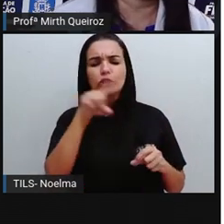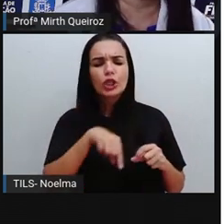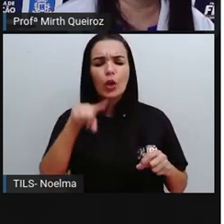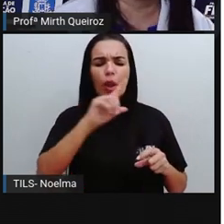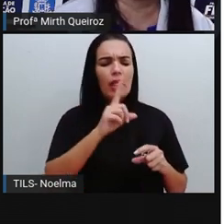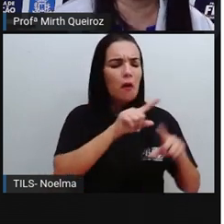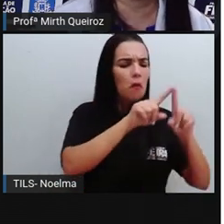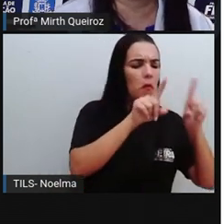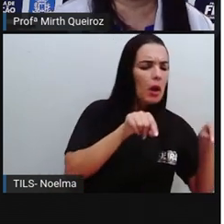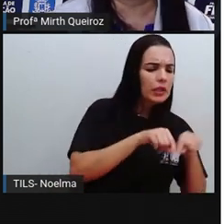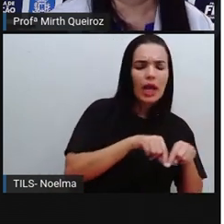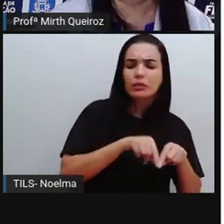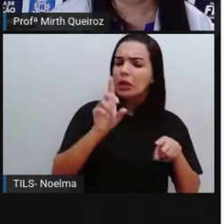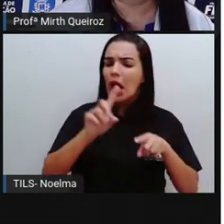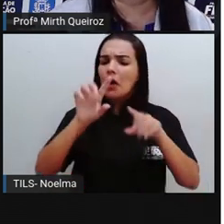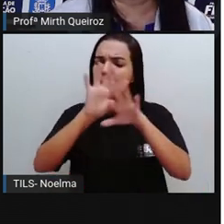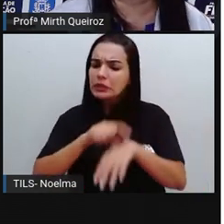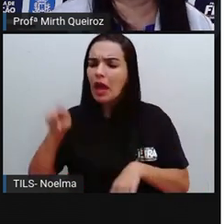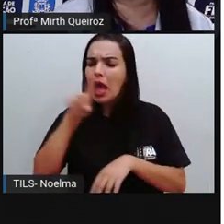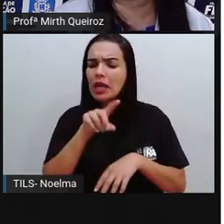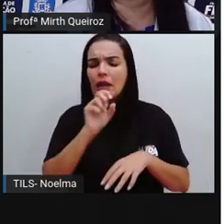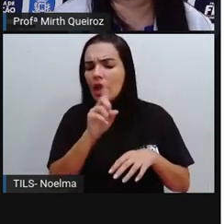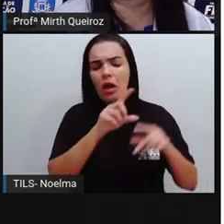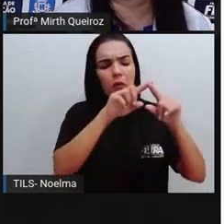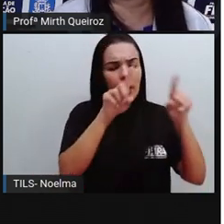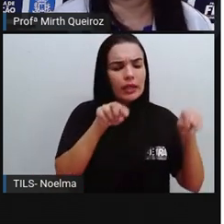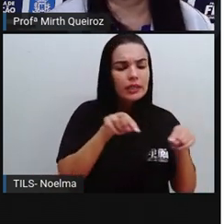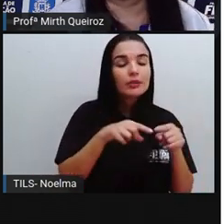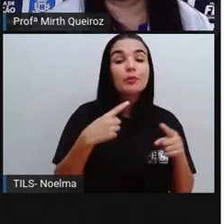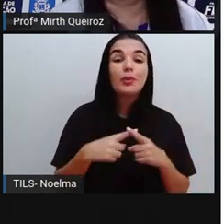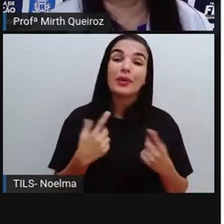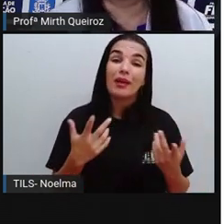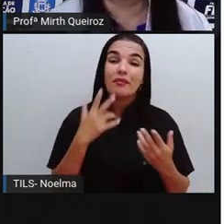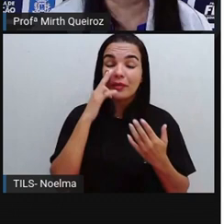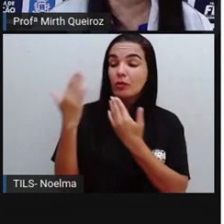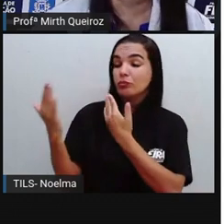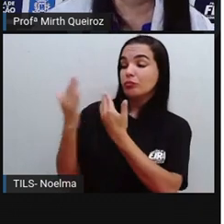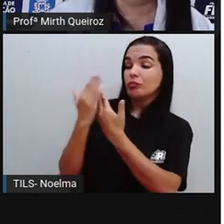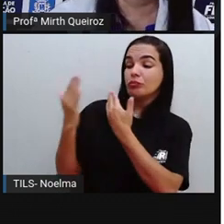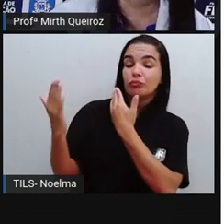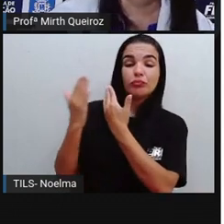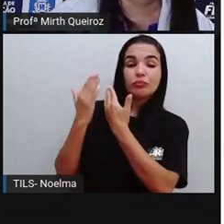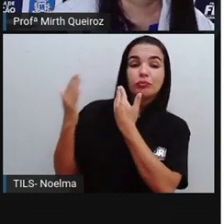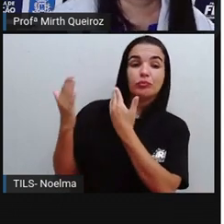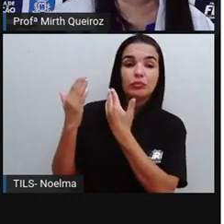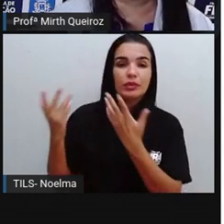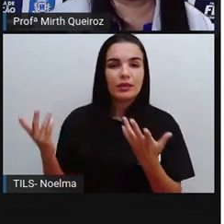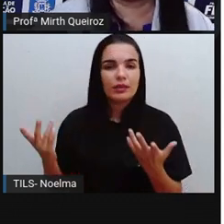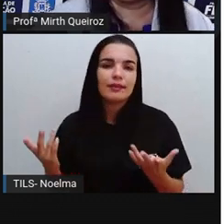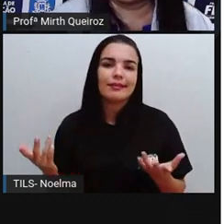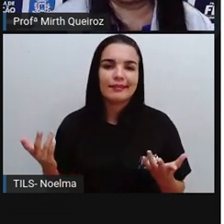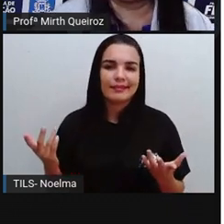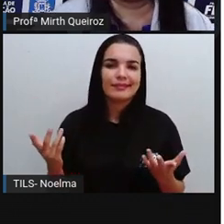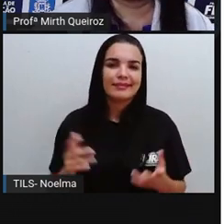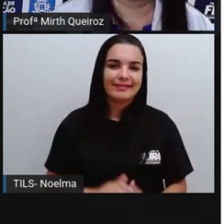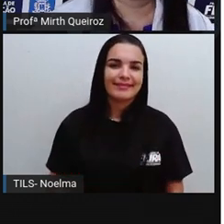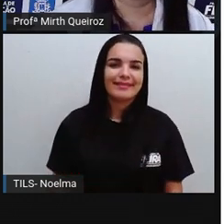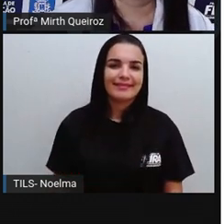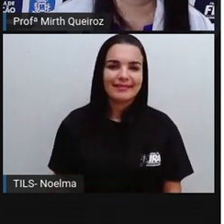dizer que era um cubo, né? Isso porque a sombra refletida é um círculo e um retângulo.